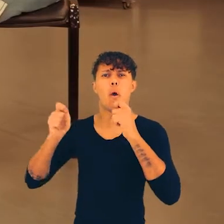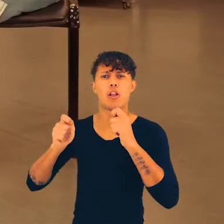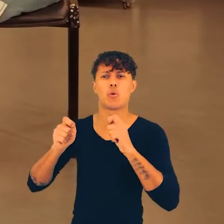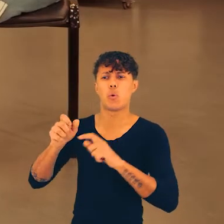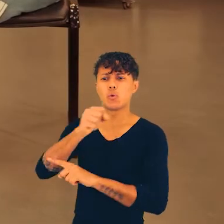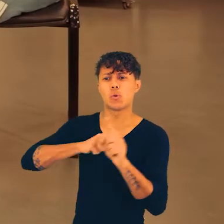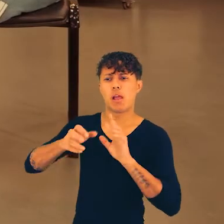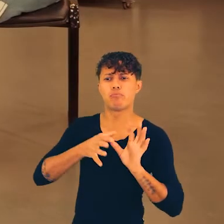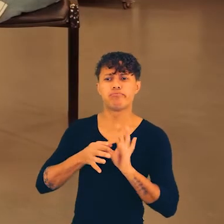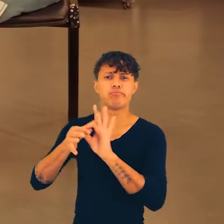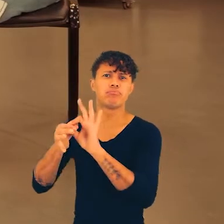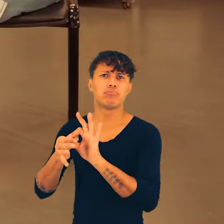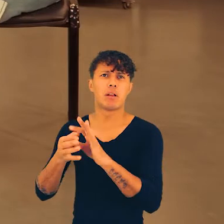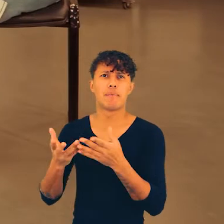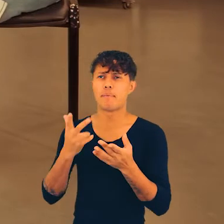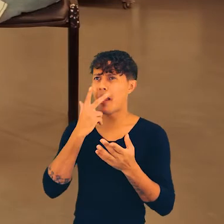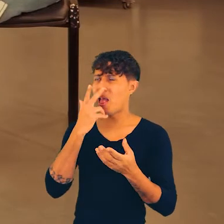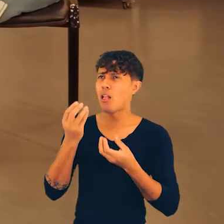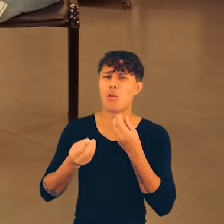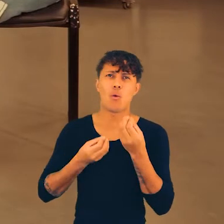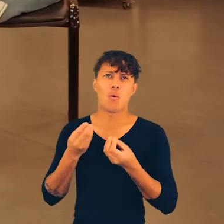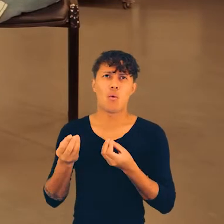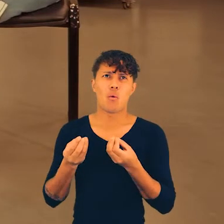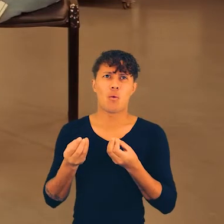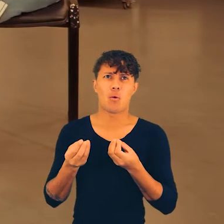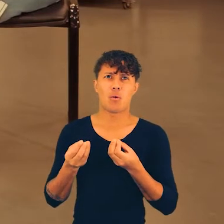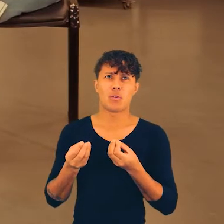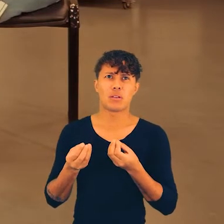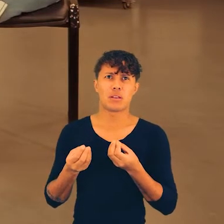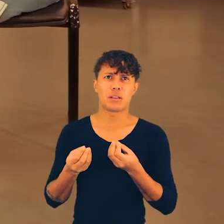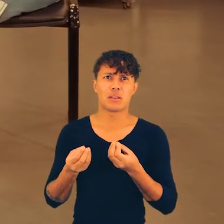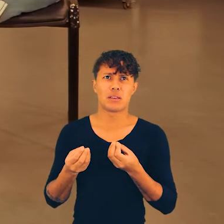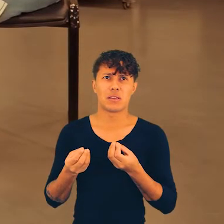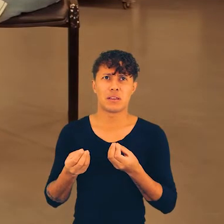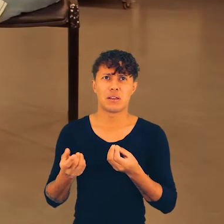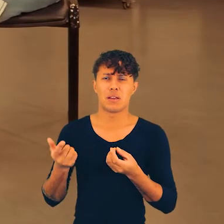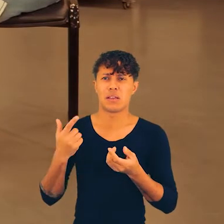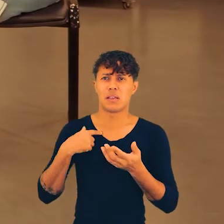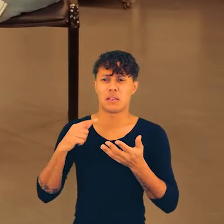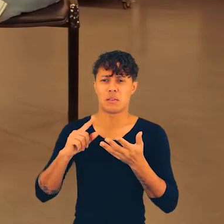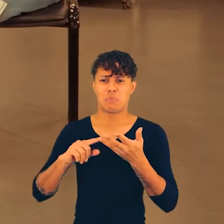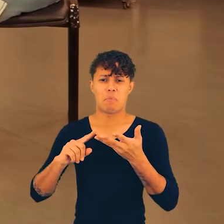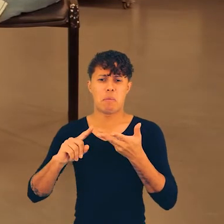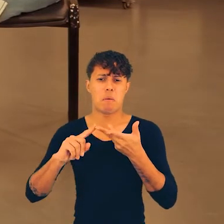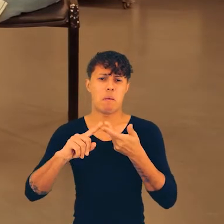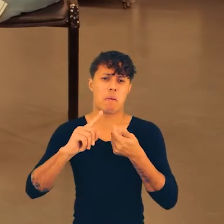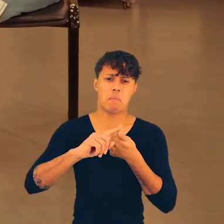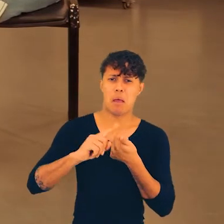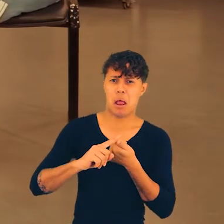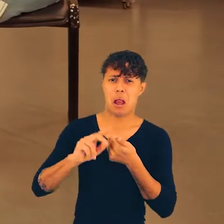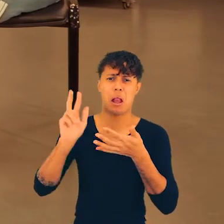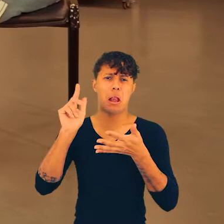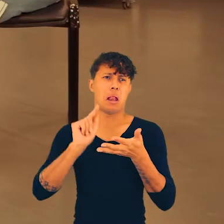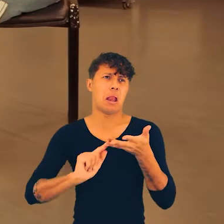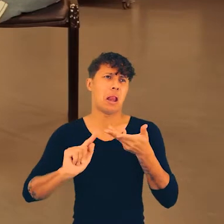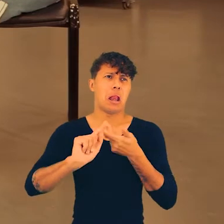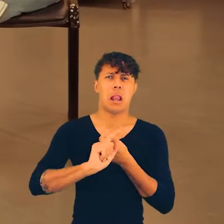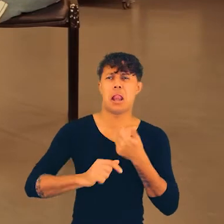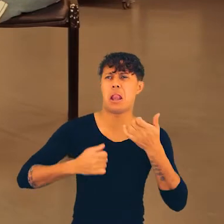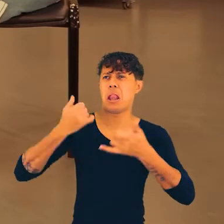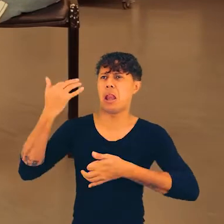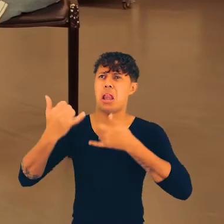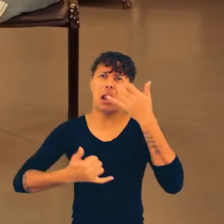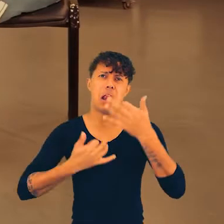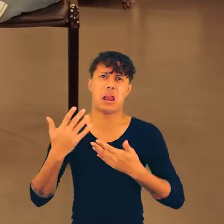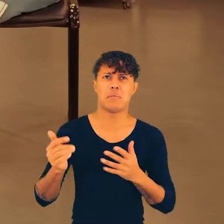ativismo, entre todo o contexto social, ele é meio, né, tipo, ai, meu, mal brutal, velho, que não sei o quê,